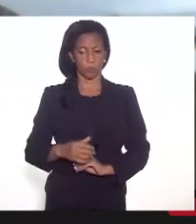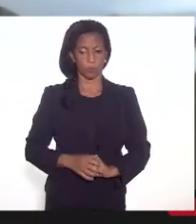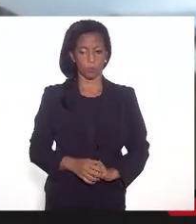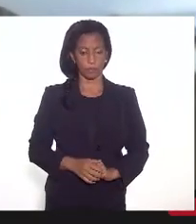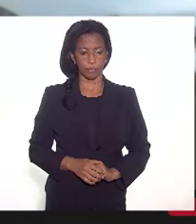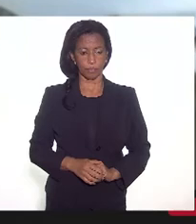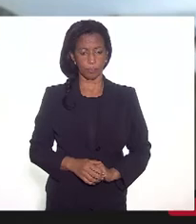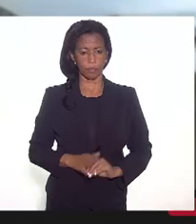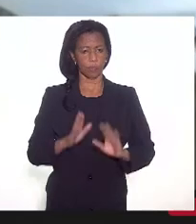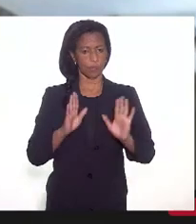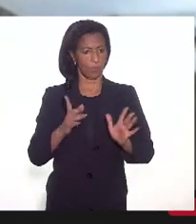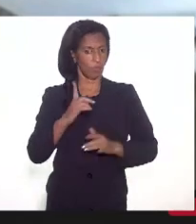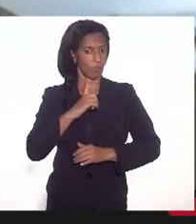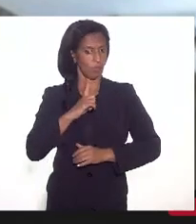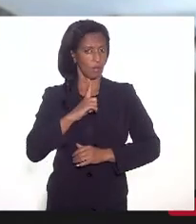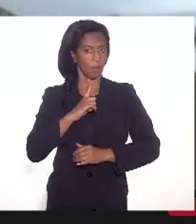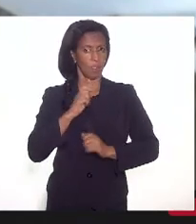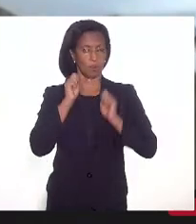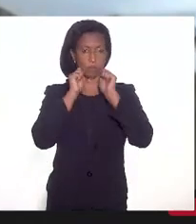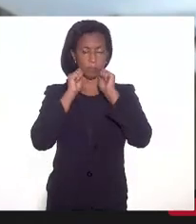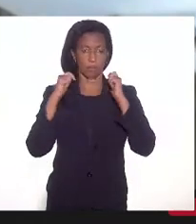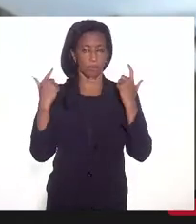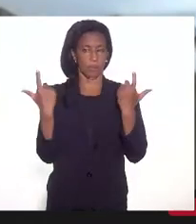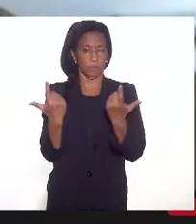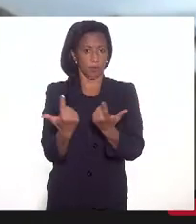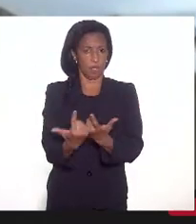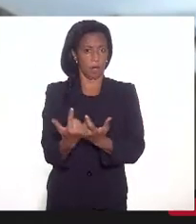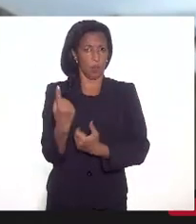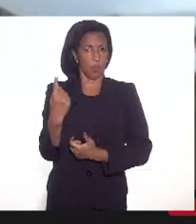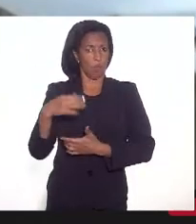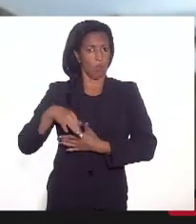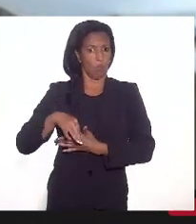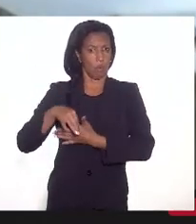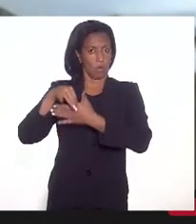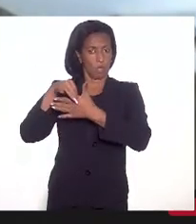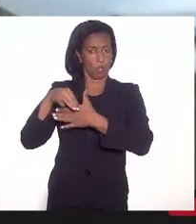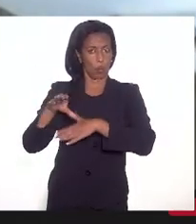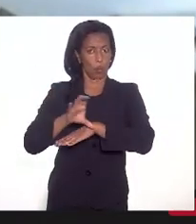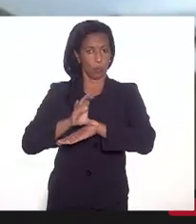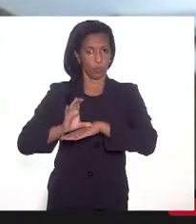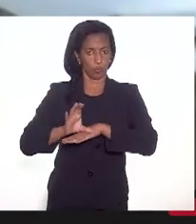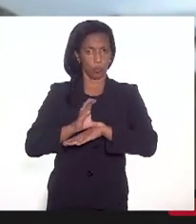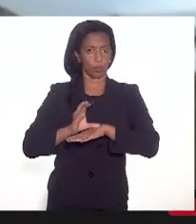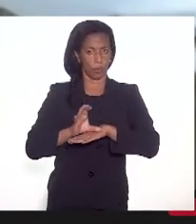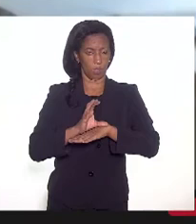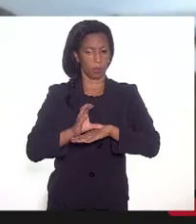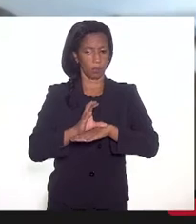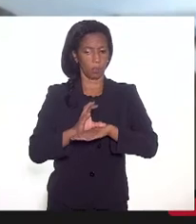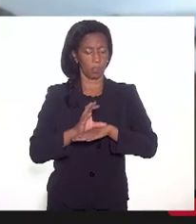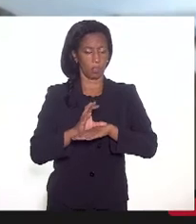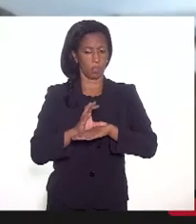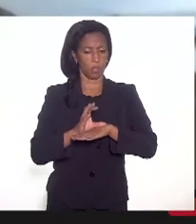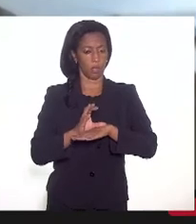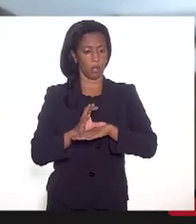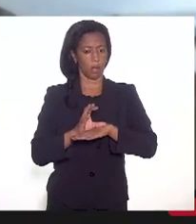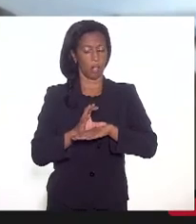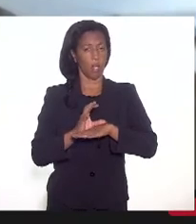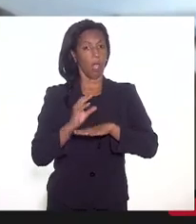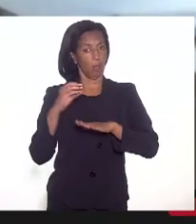Já temos aqui na Assembleia Legislativa uma representação de inconstitucionalidade em relação a esse